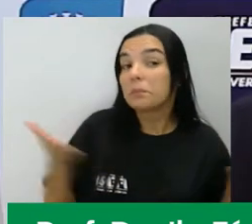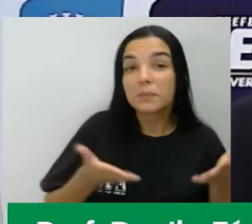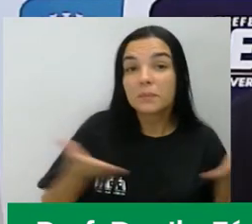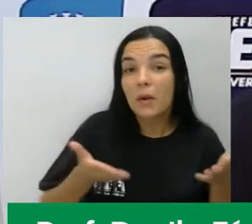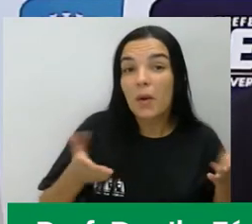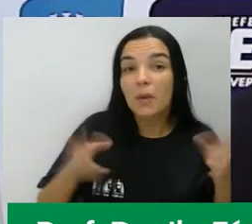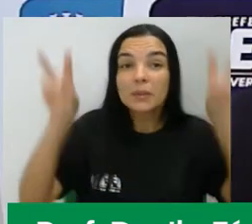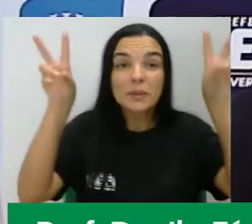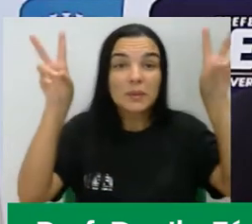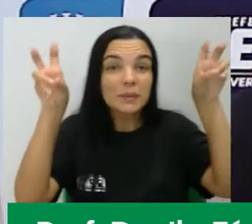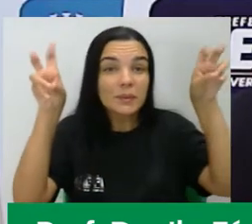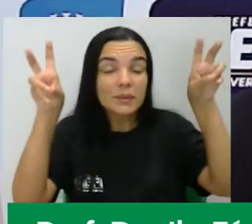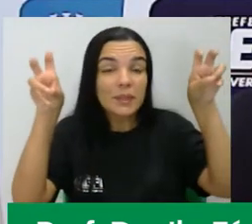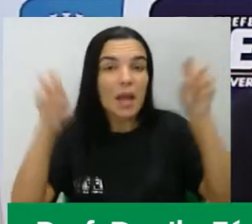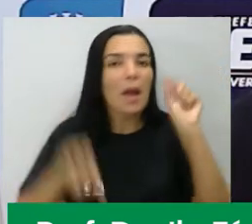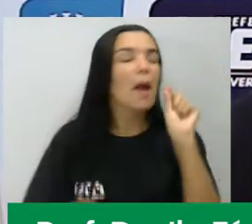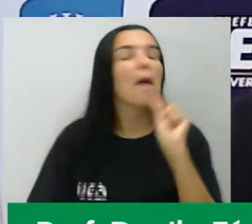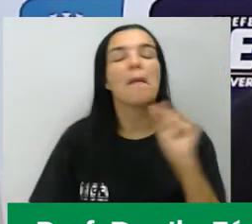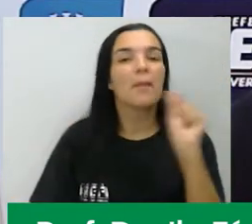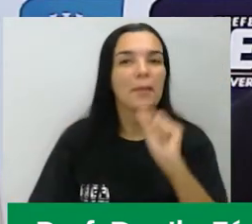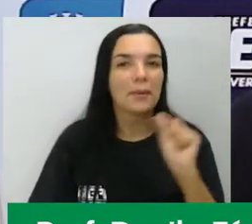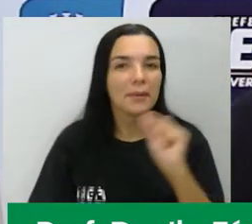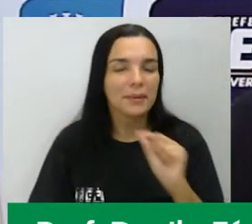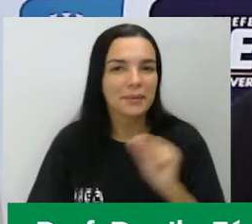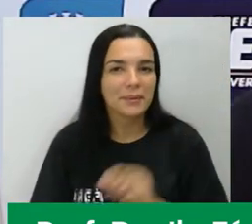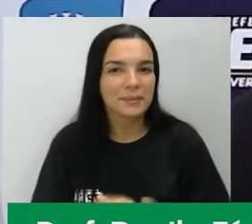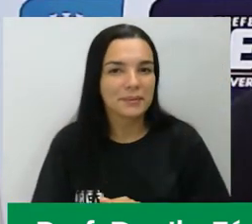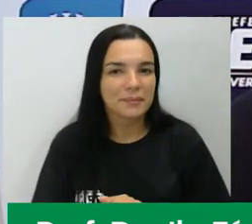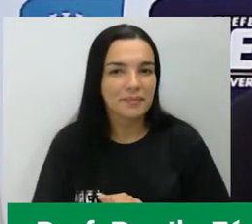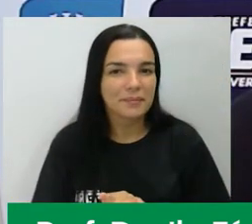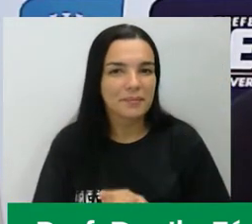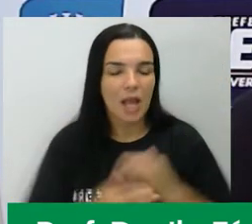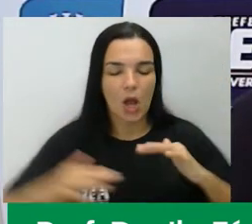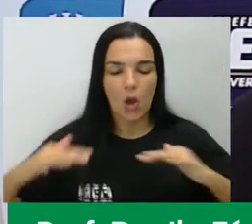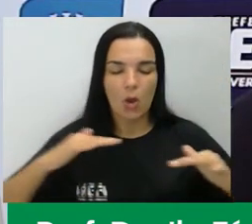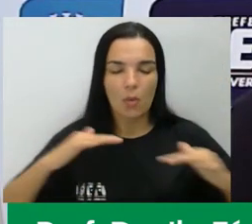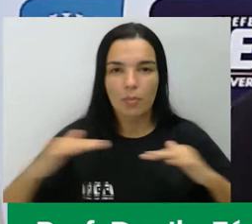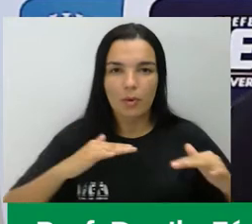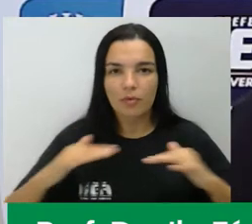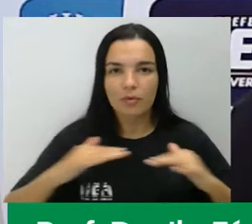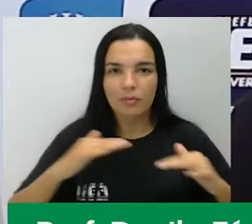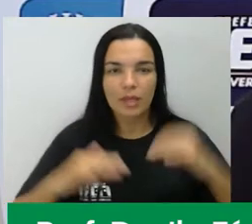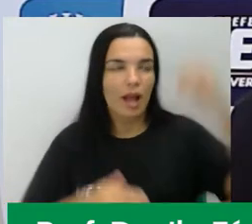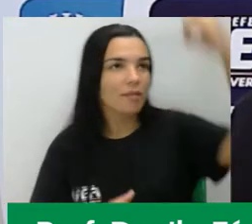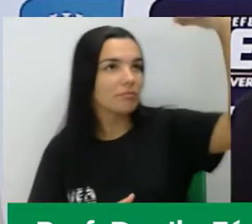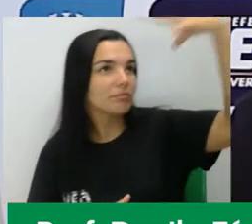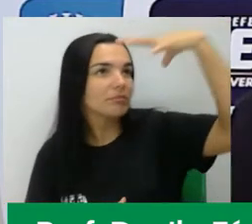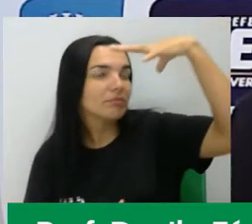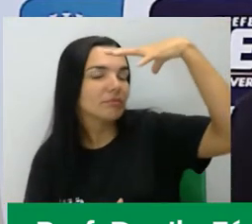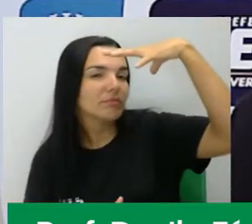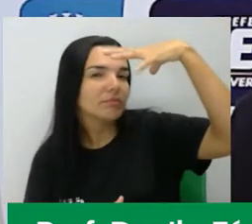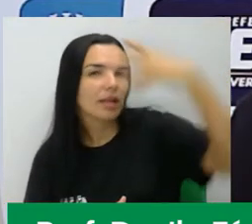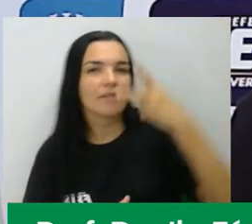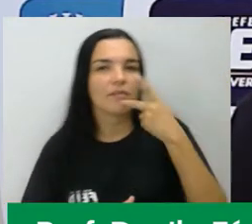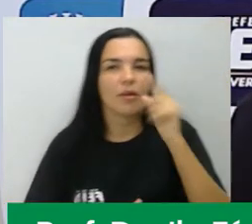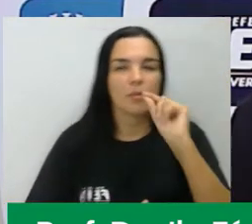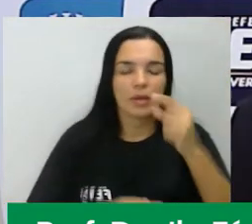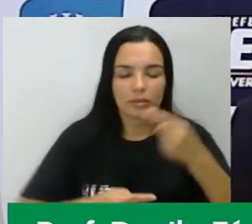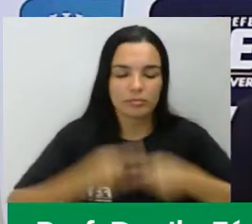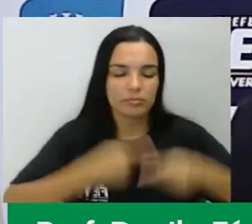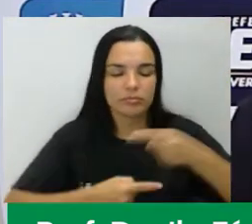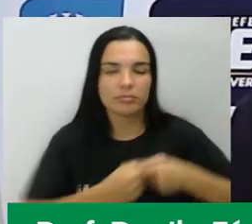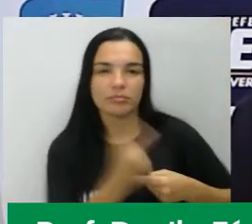hoje o tema de nossa aula é o movimento iluminista, a gente vai falar sobre a Revolução